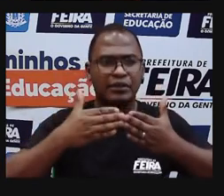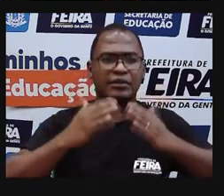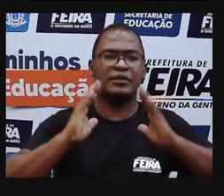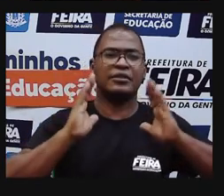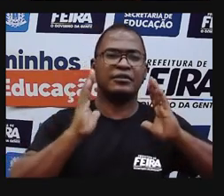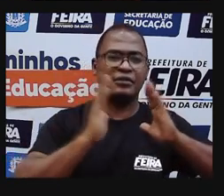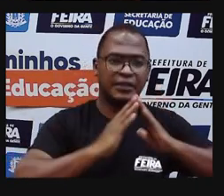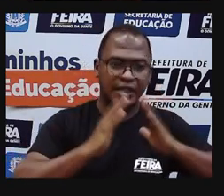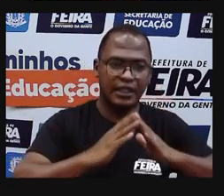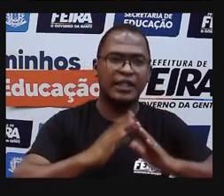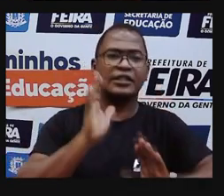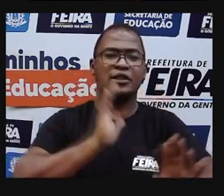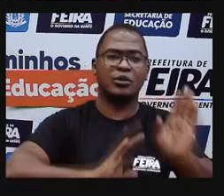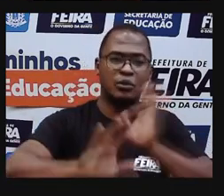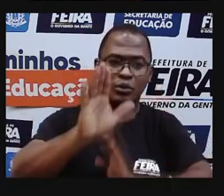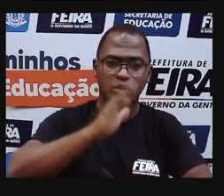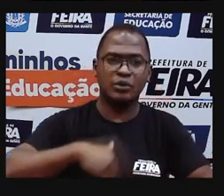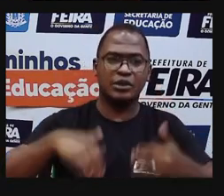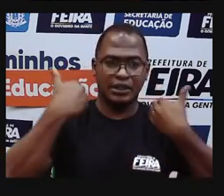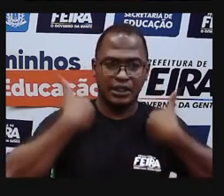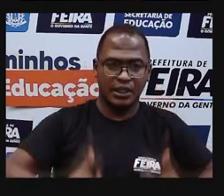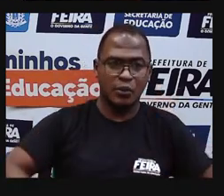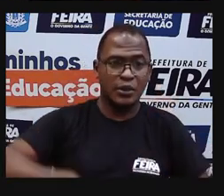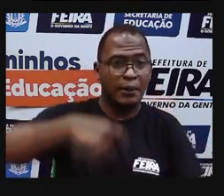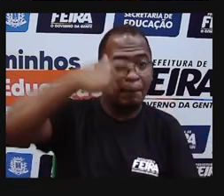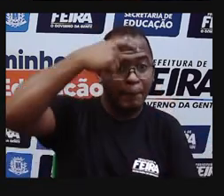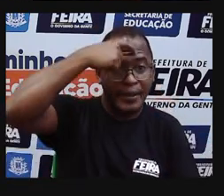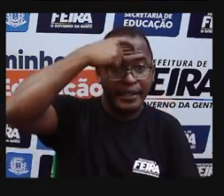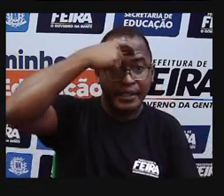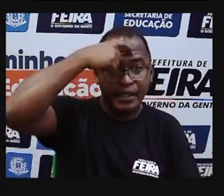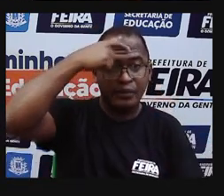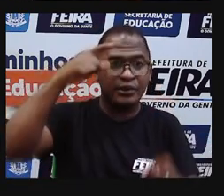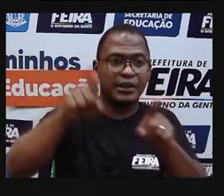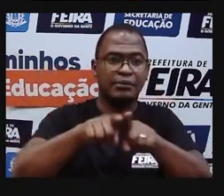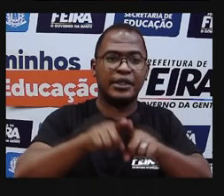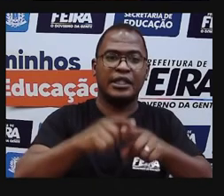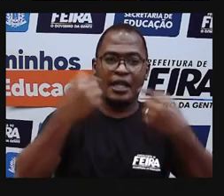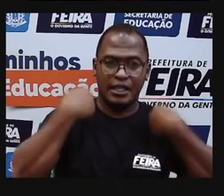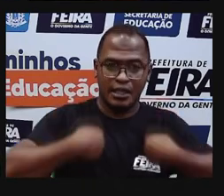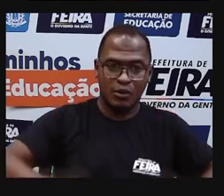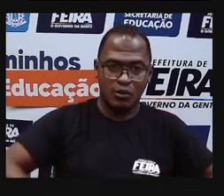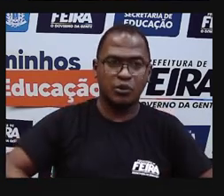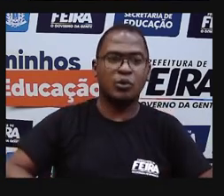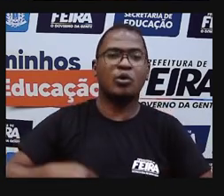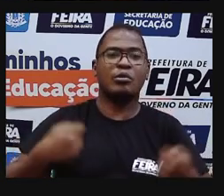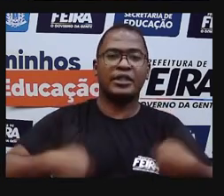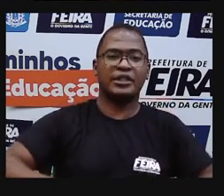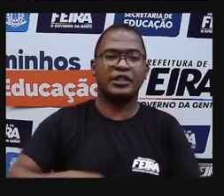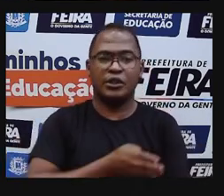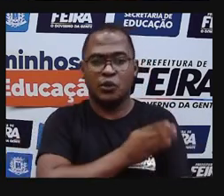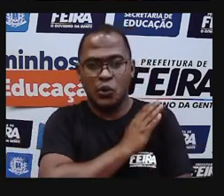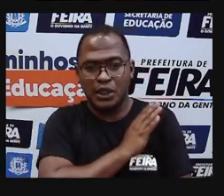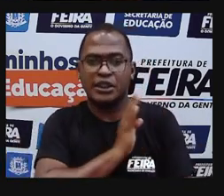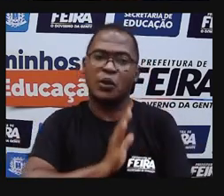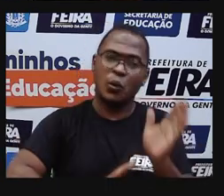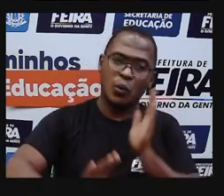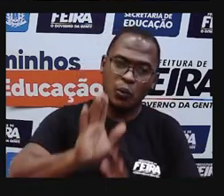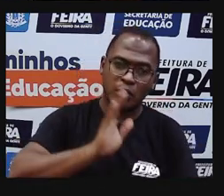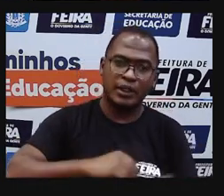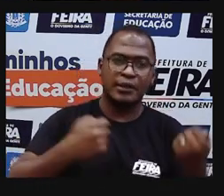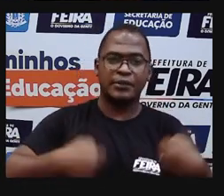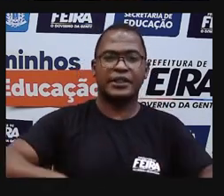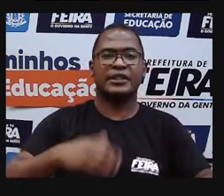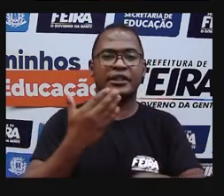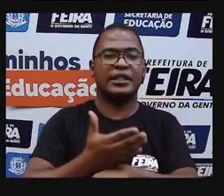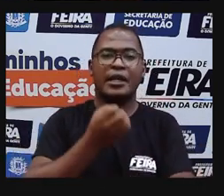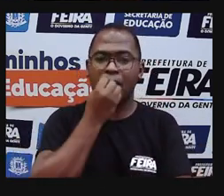bem. Cuidem do emocional de vocês. Cuidem da saúde física e emocional. Cuidem do coração. Estejam bem. E a gente se